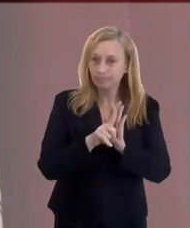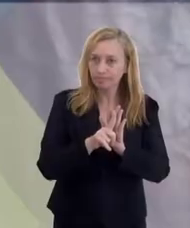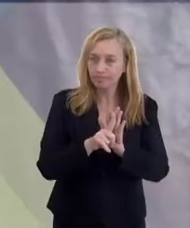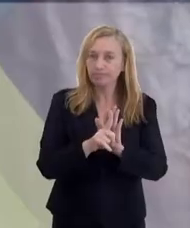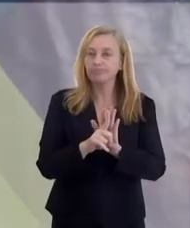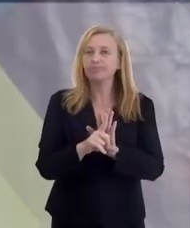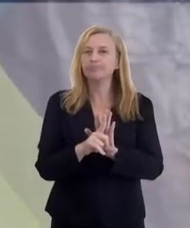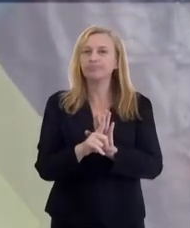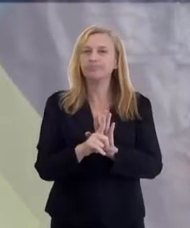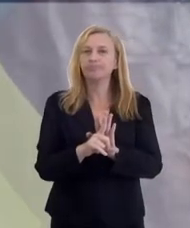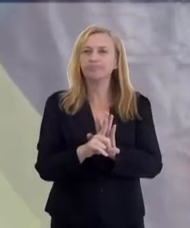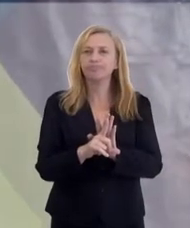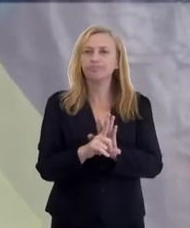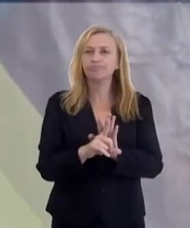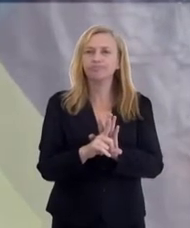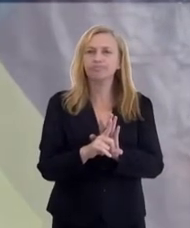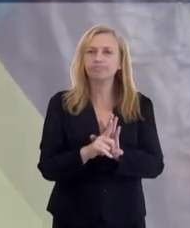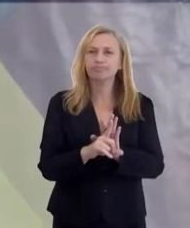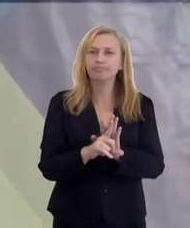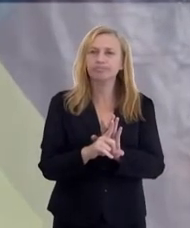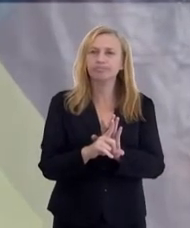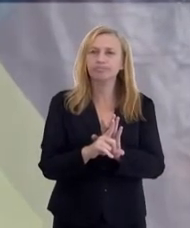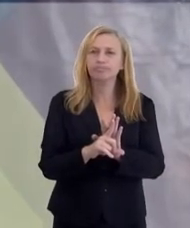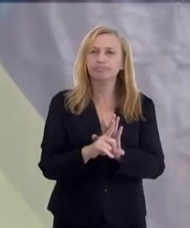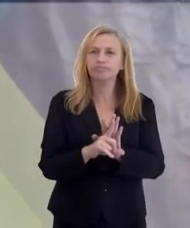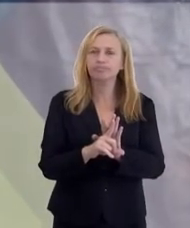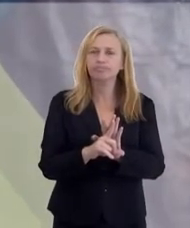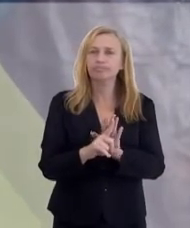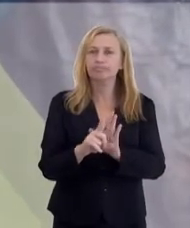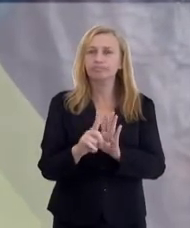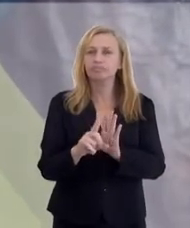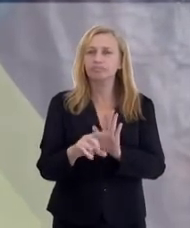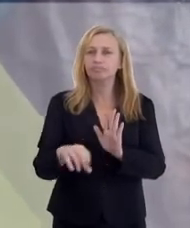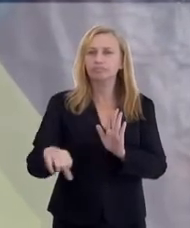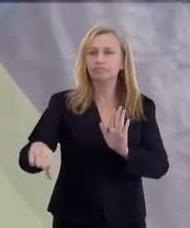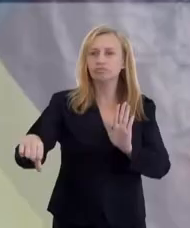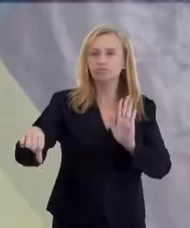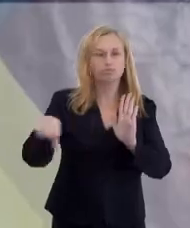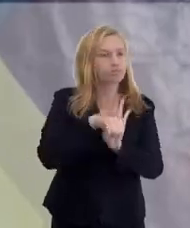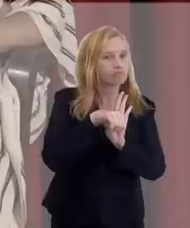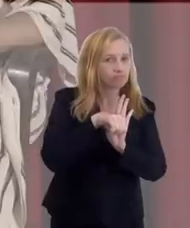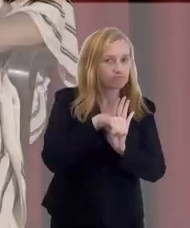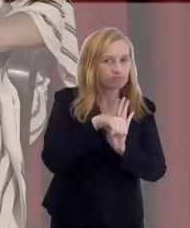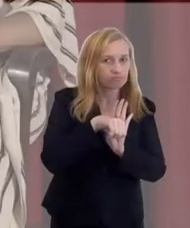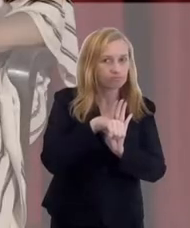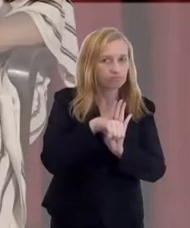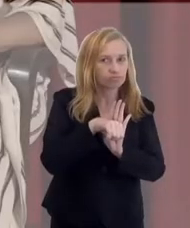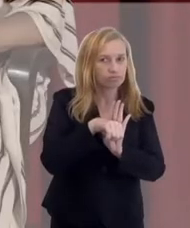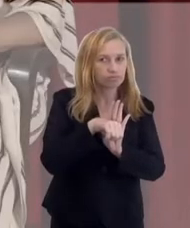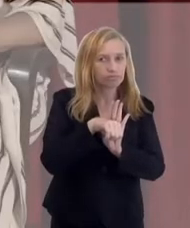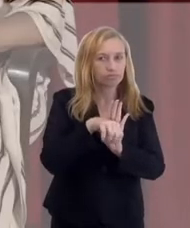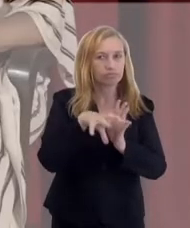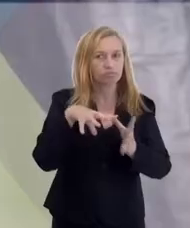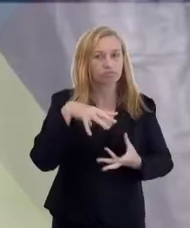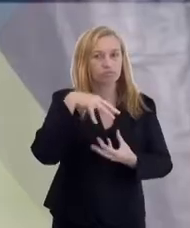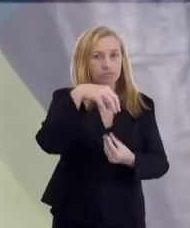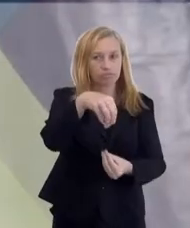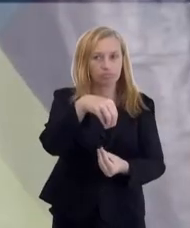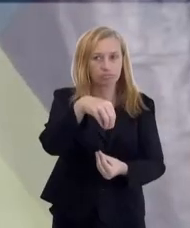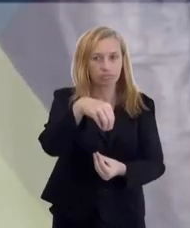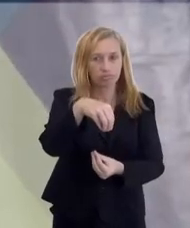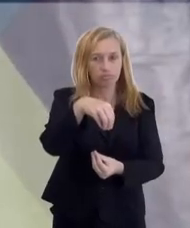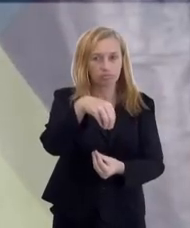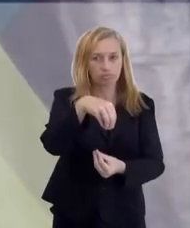leis. Era ilegal praticar o Espiritismo, só que,